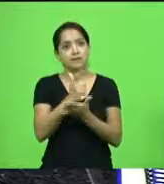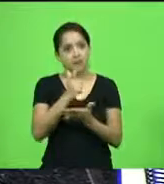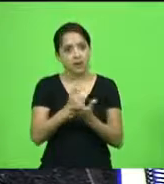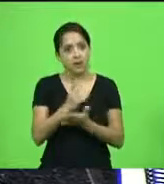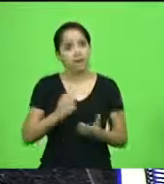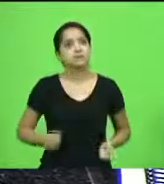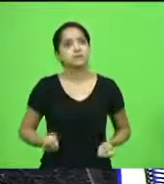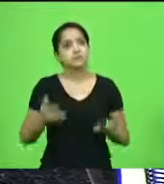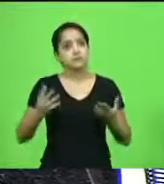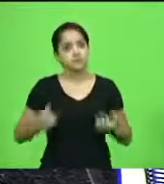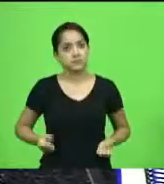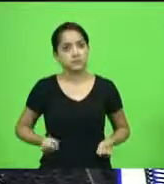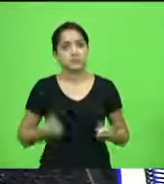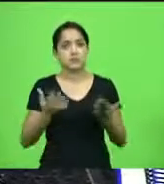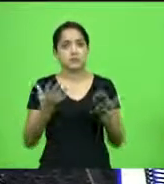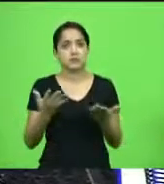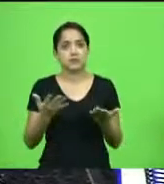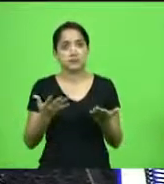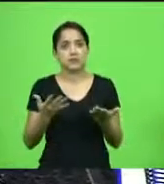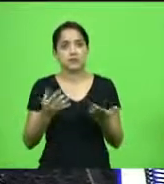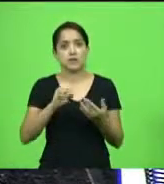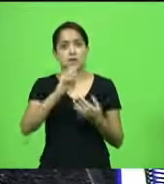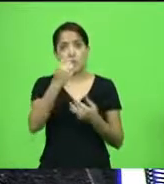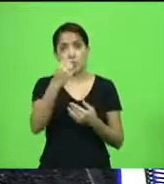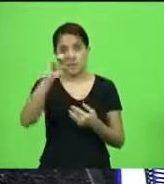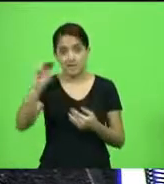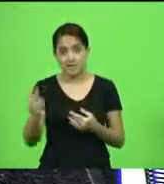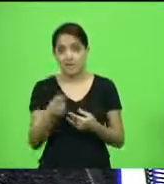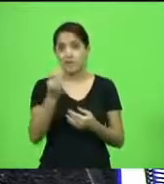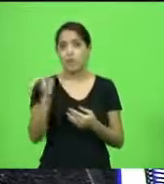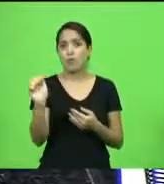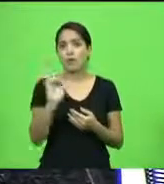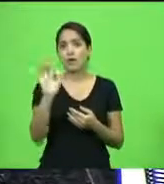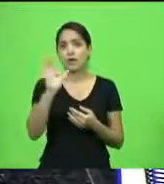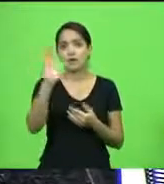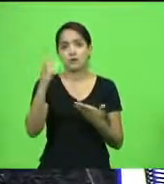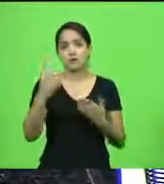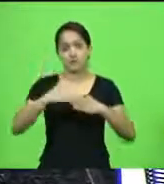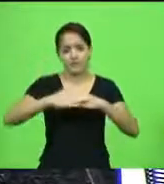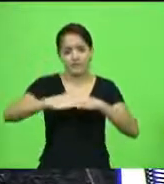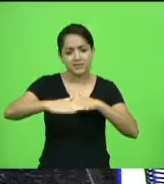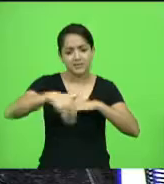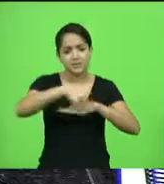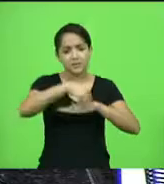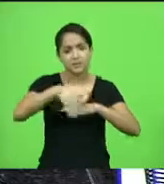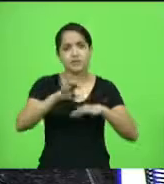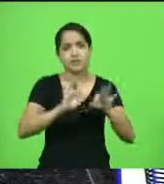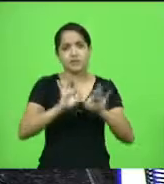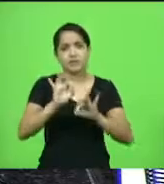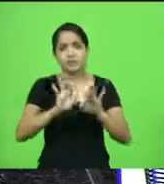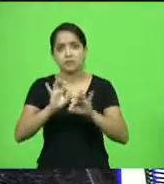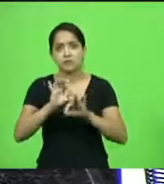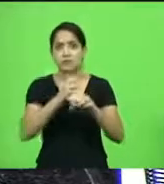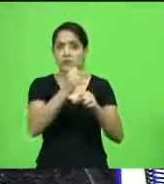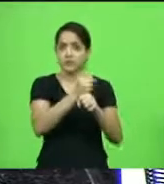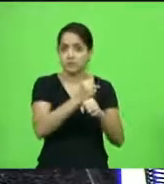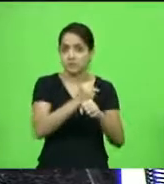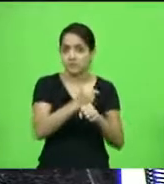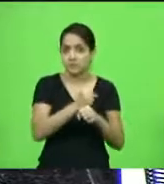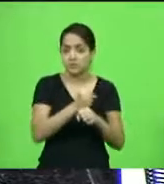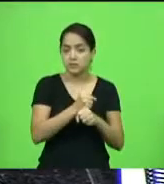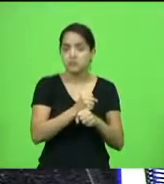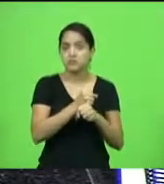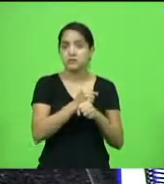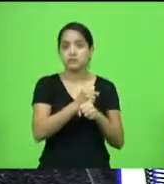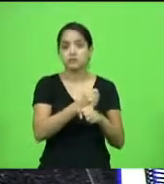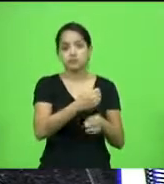como se fosse uma rodovia de primeiro mundo, um milhão de reais é muito dinheiro para fazer um asfalto. Existe a construção de cerca do lado de áreas